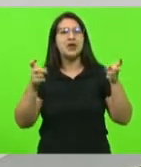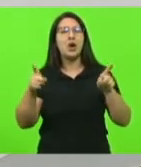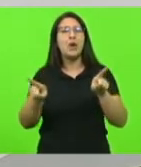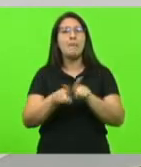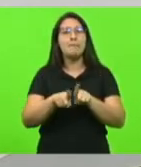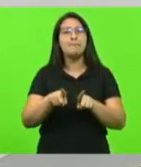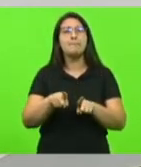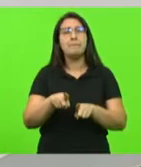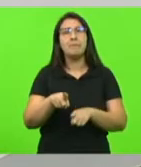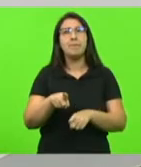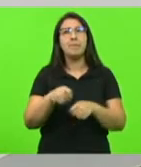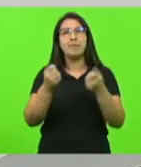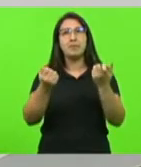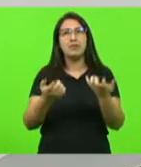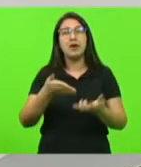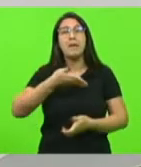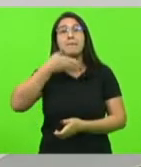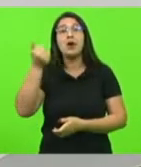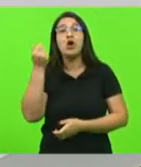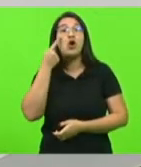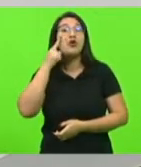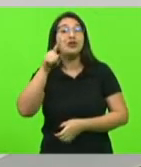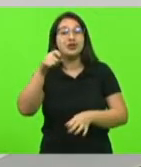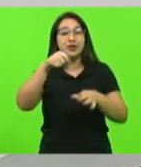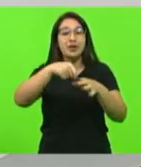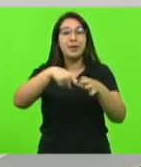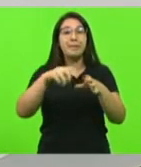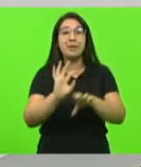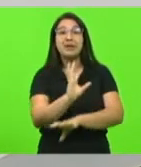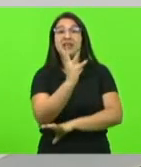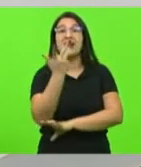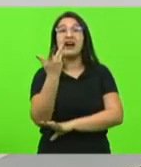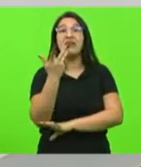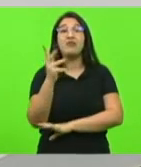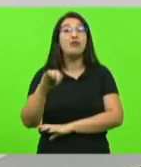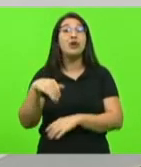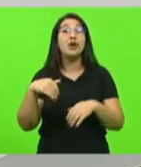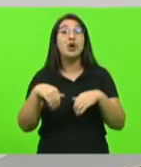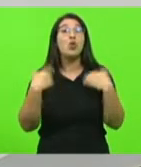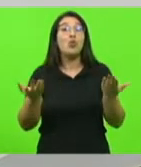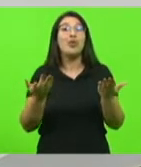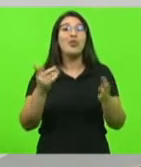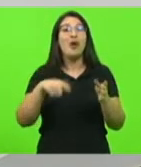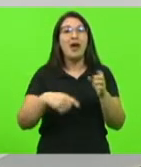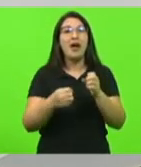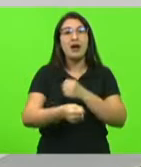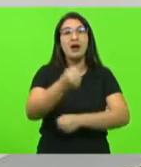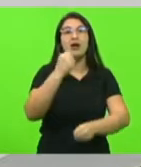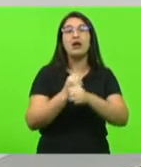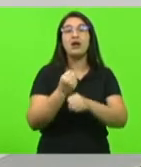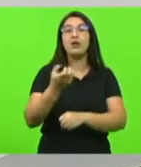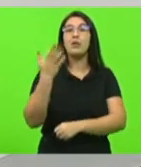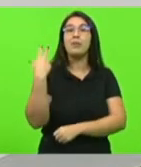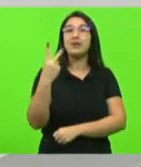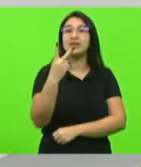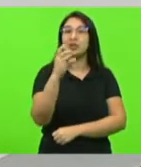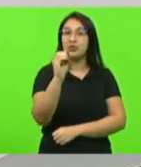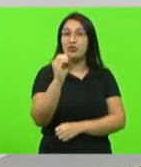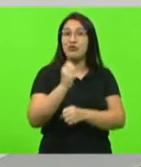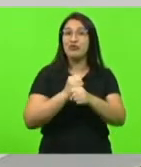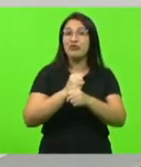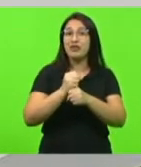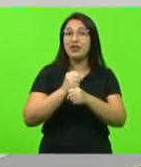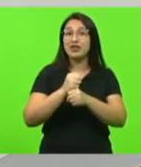diz assim olha o melhor dia para plantar uma árvore foi há 20 anos atrás e o segundo melhor dia é hoje